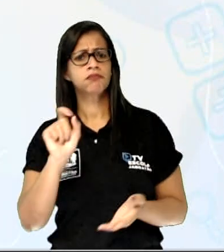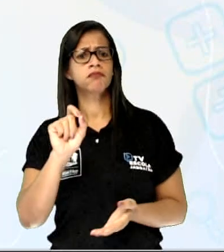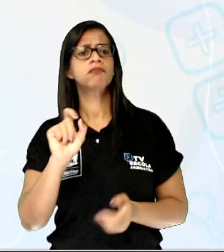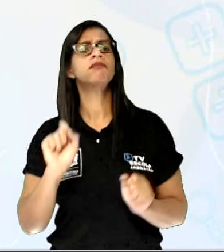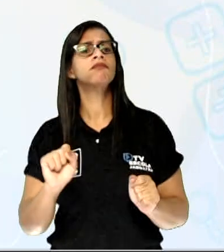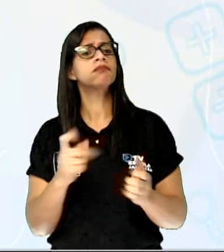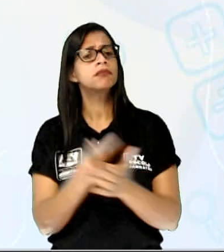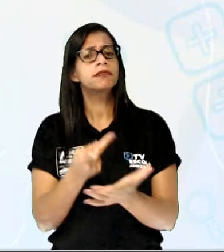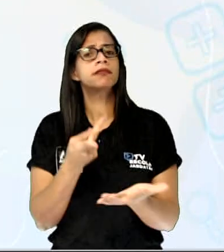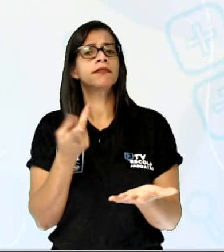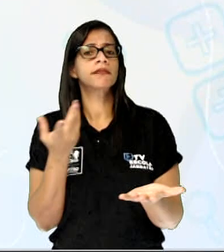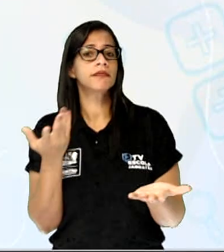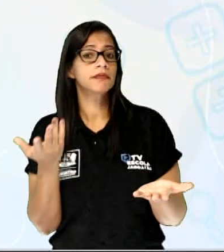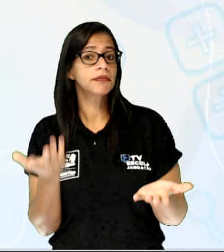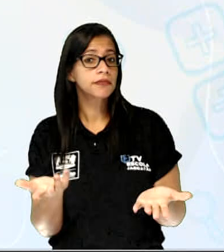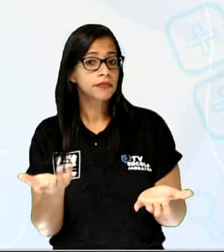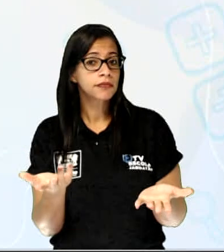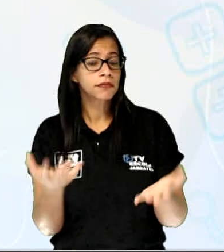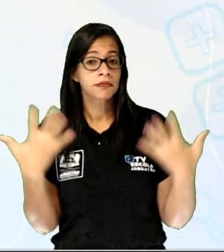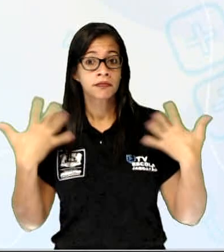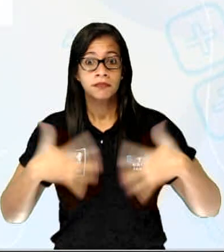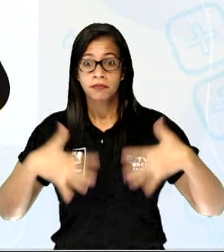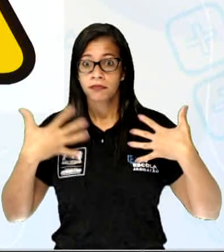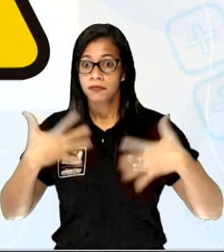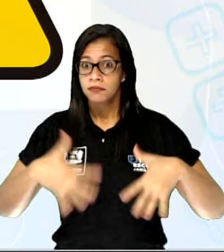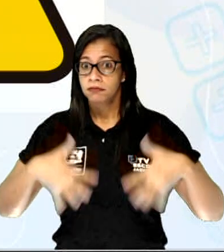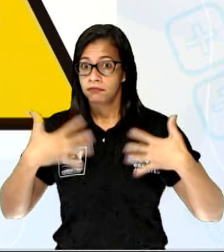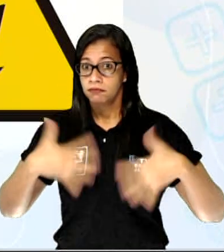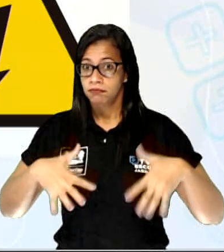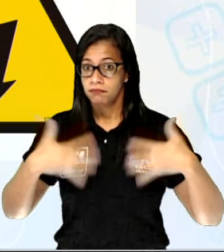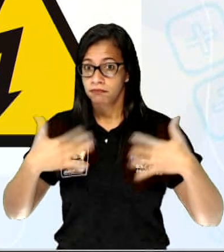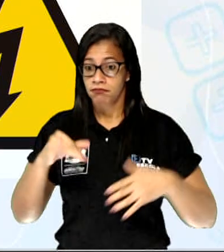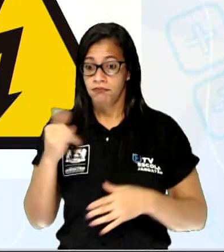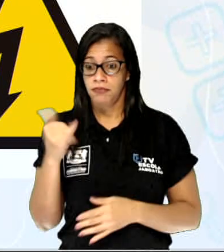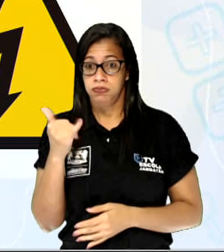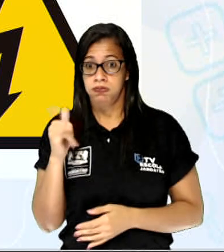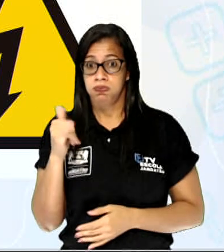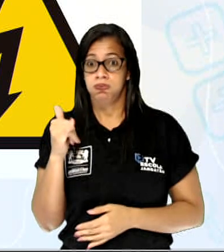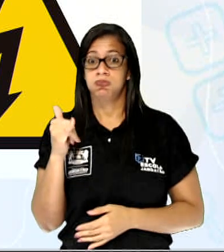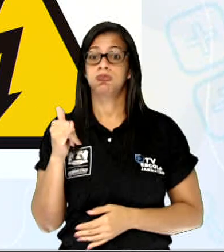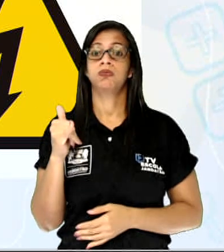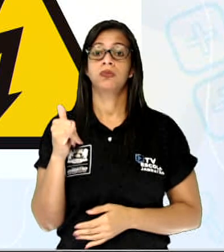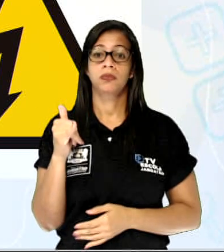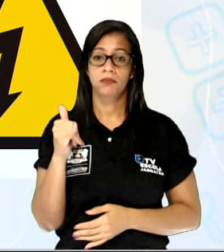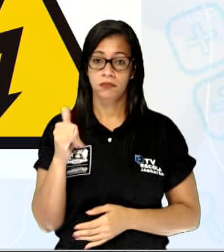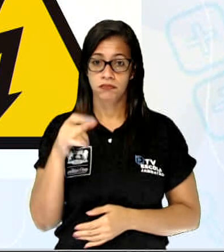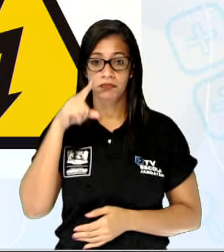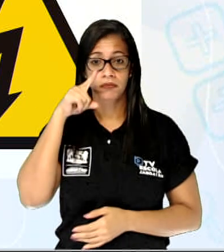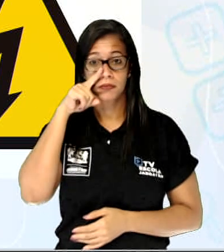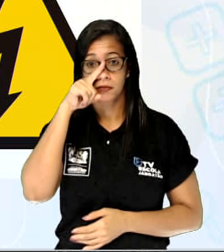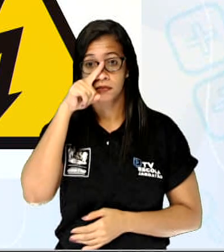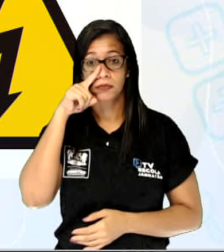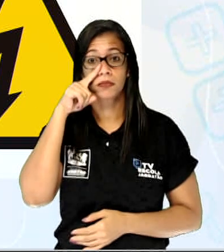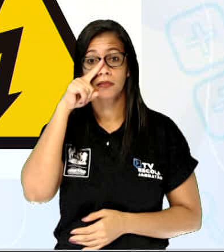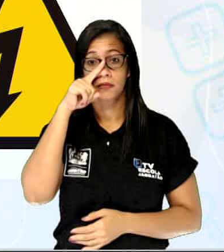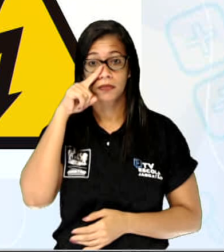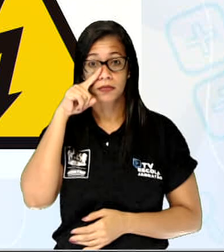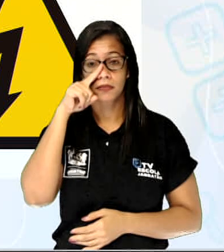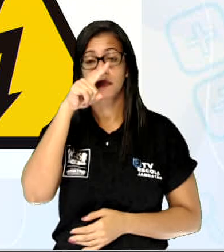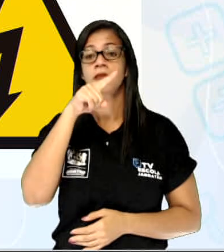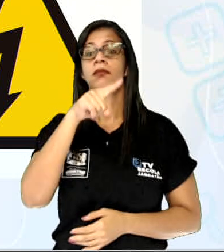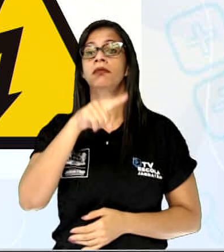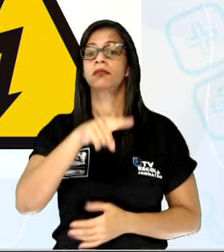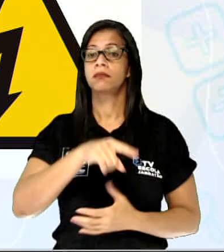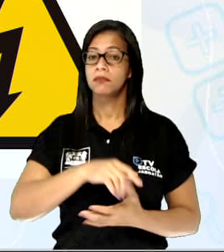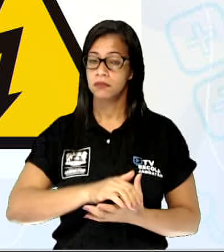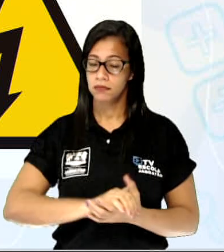acontecer? Nossa, choque elétrico. Isso mesmo. Pode